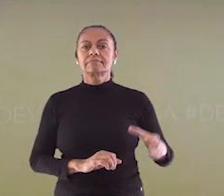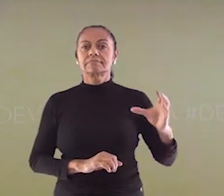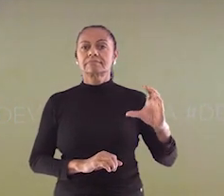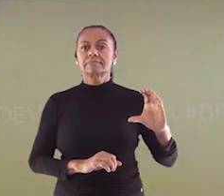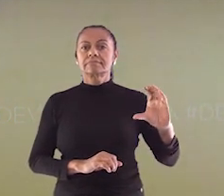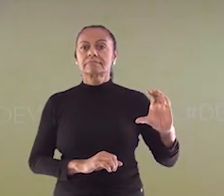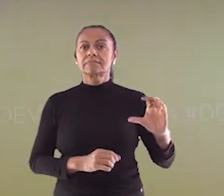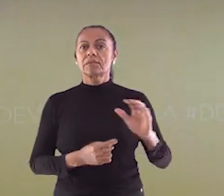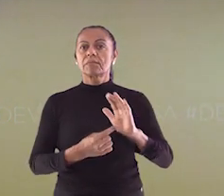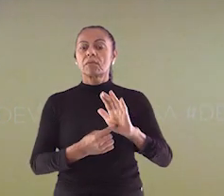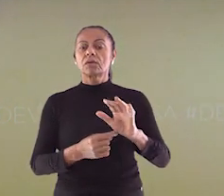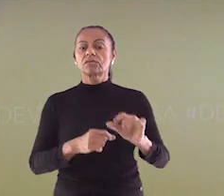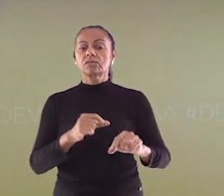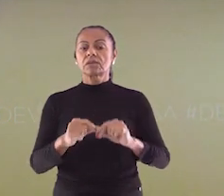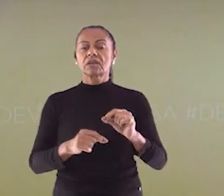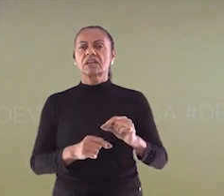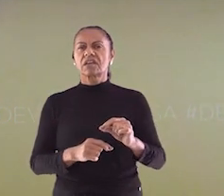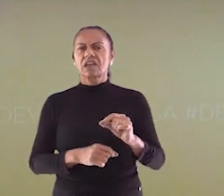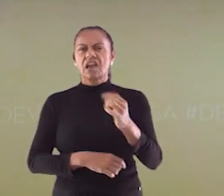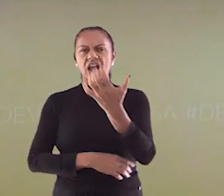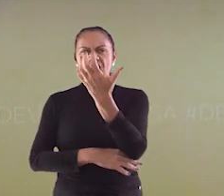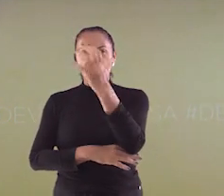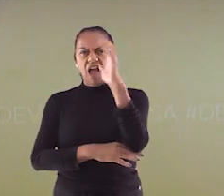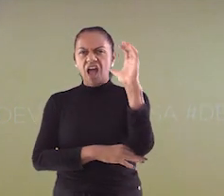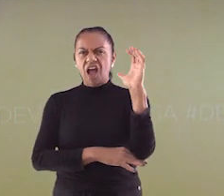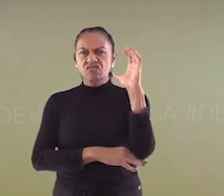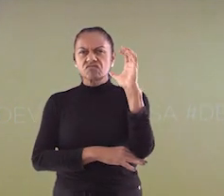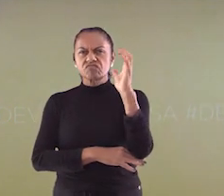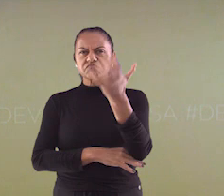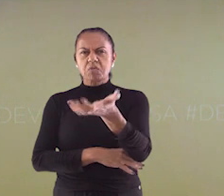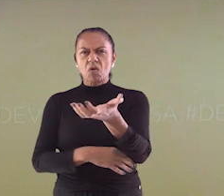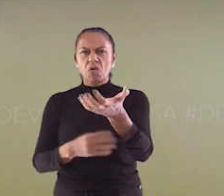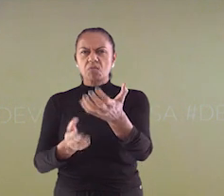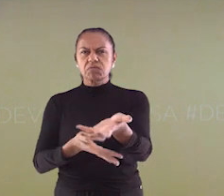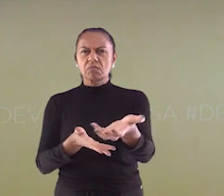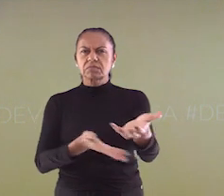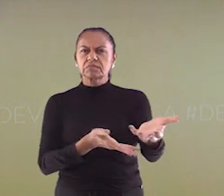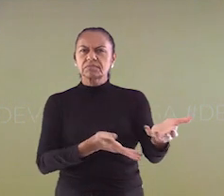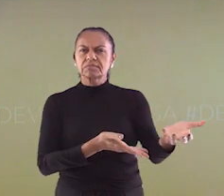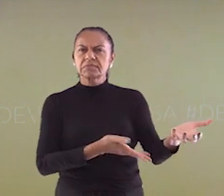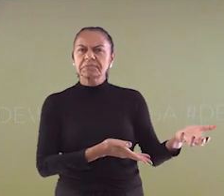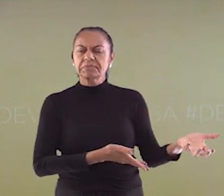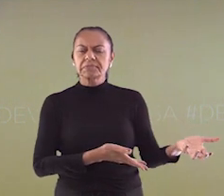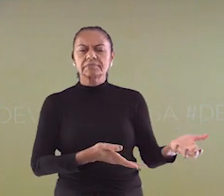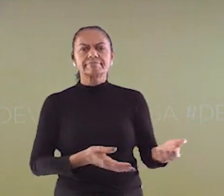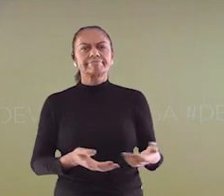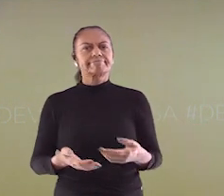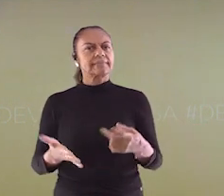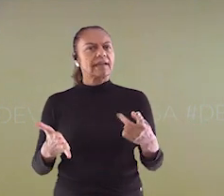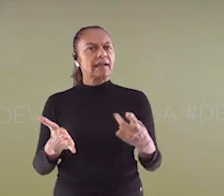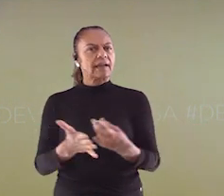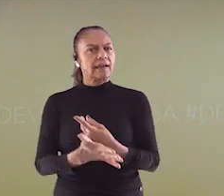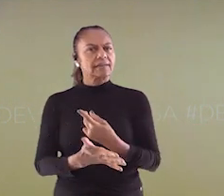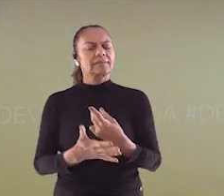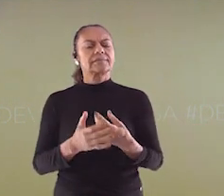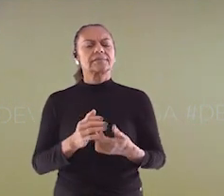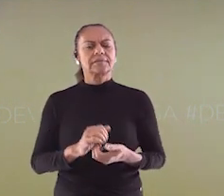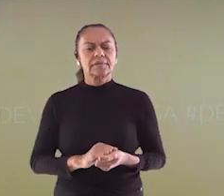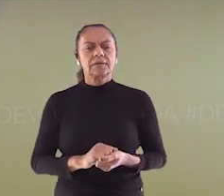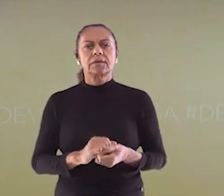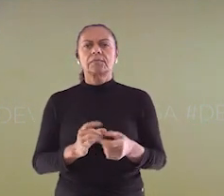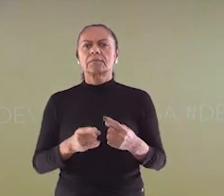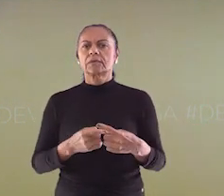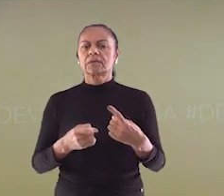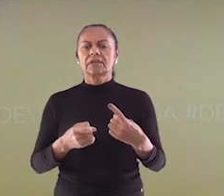A letra C ilustra o desmatamento, que ocorre próximo a rios. Desmatar